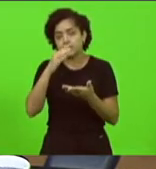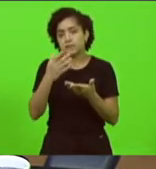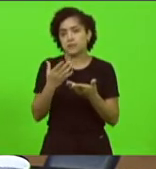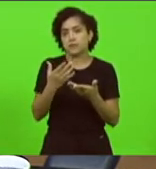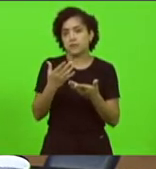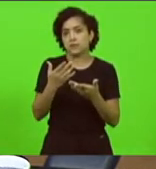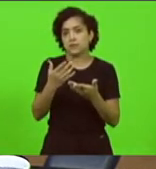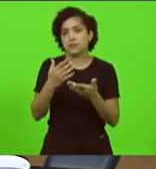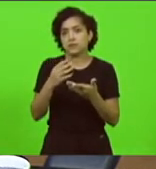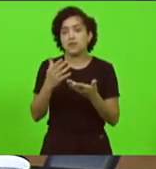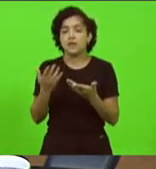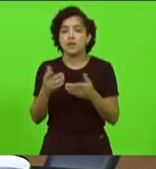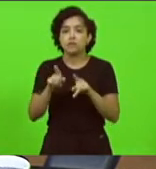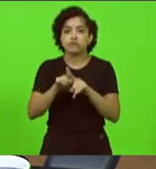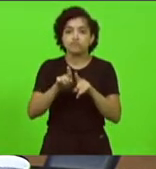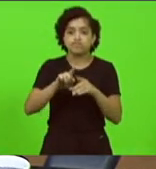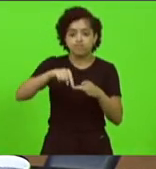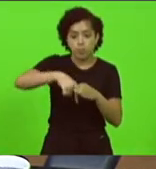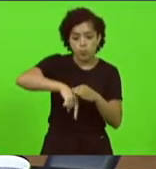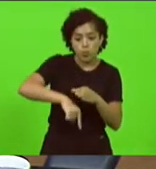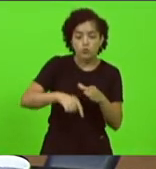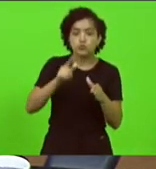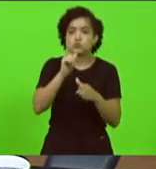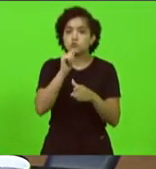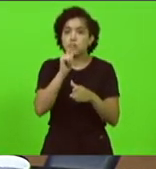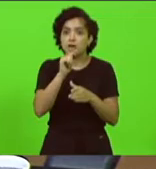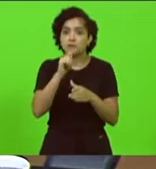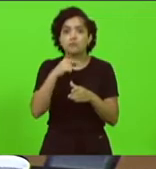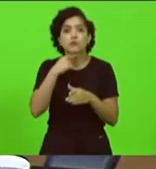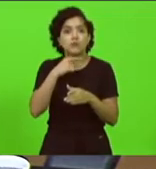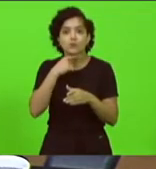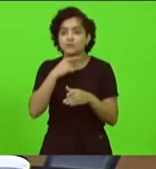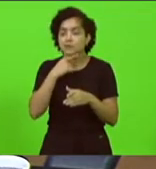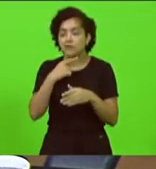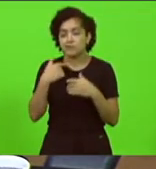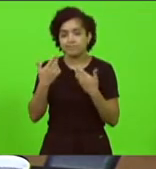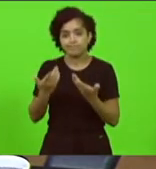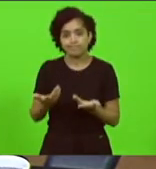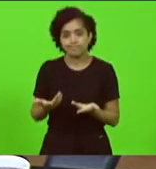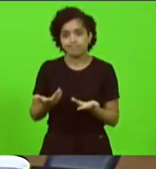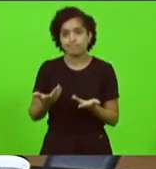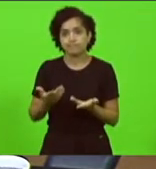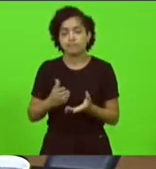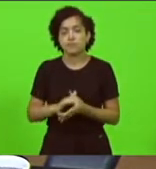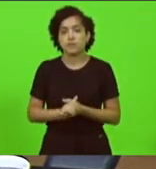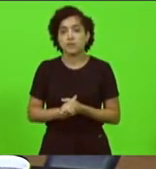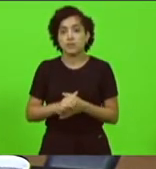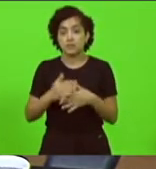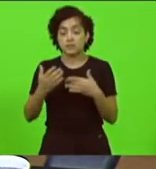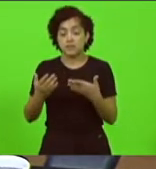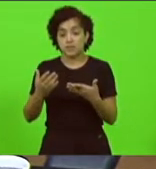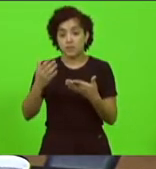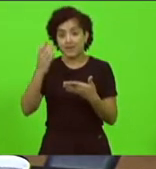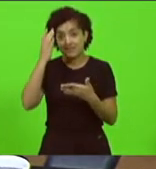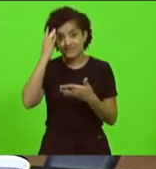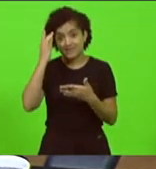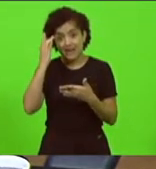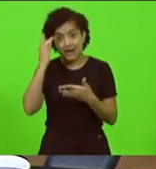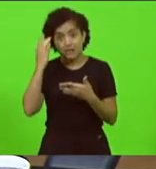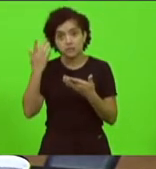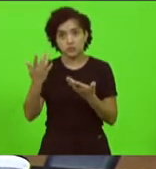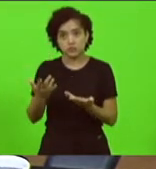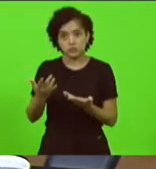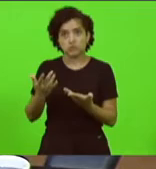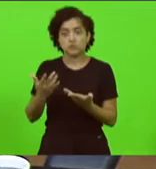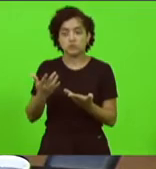poço artesiano municipal não está mais dando conta do recado então muitas vezes as pessoas acham que por ter dado algumas